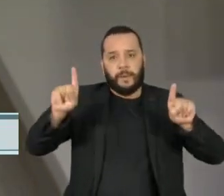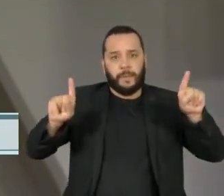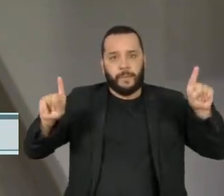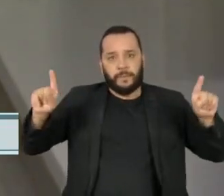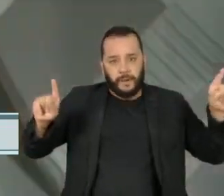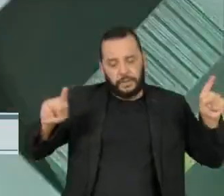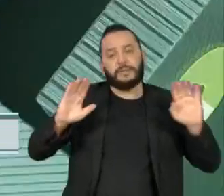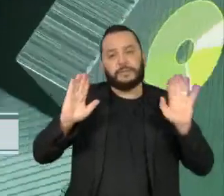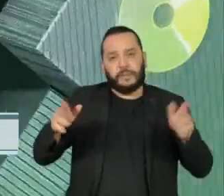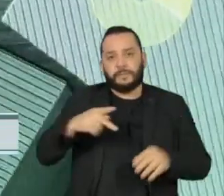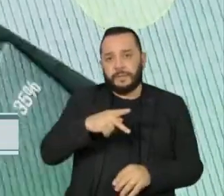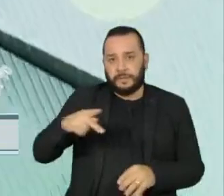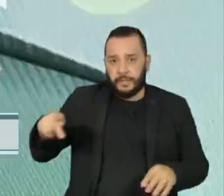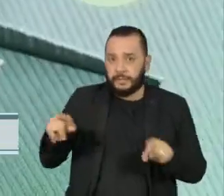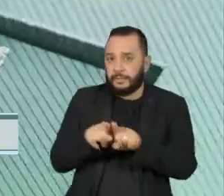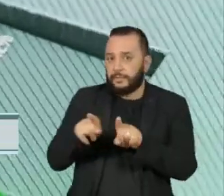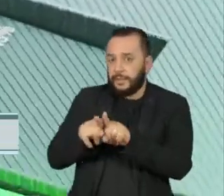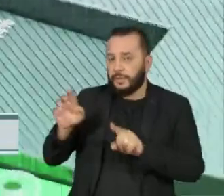e Senado.